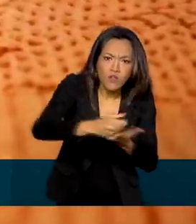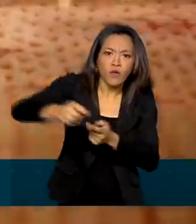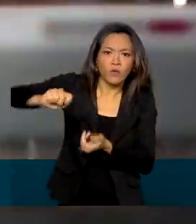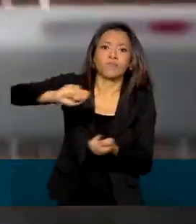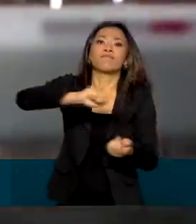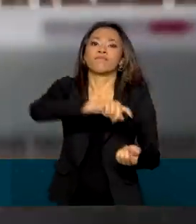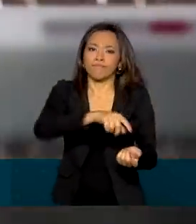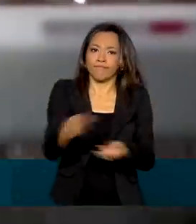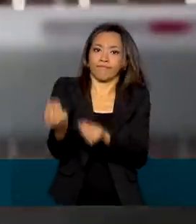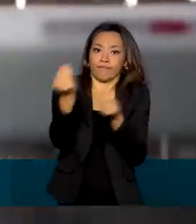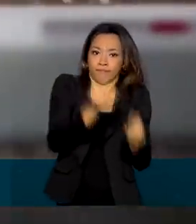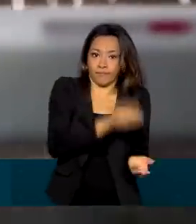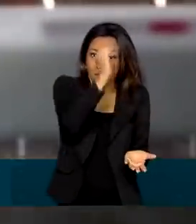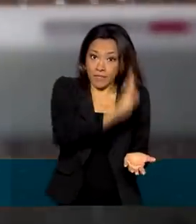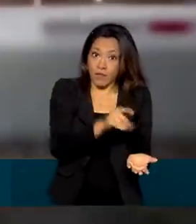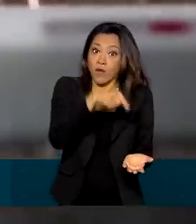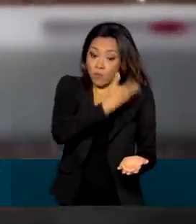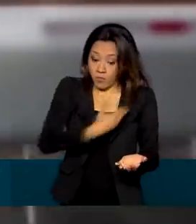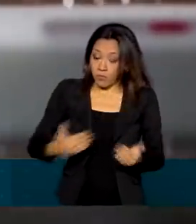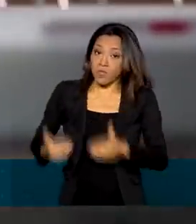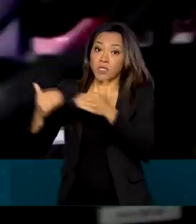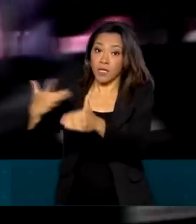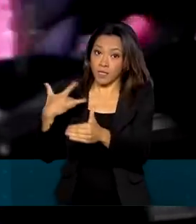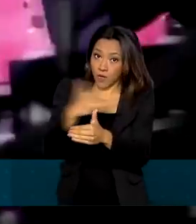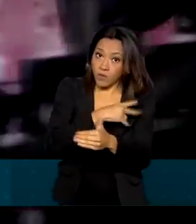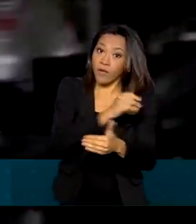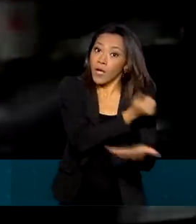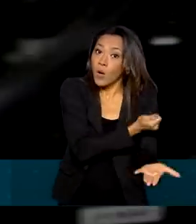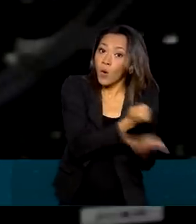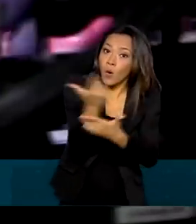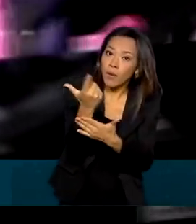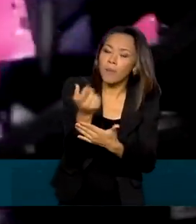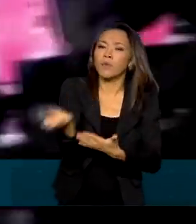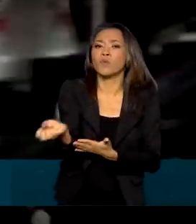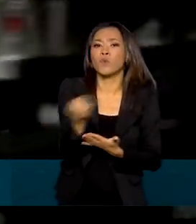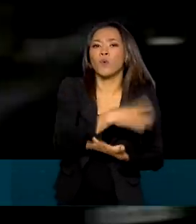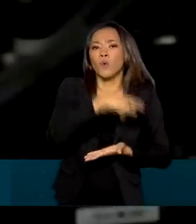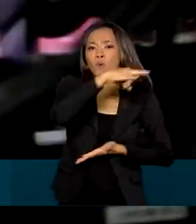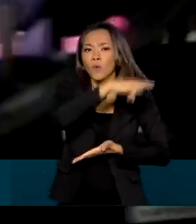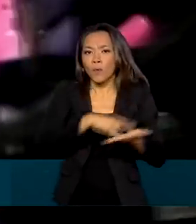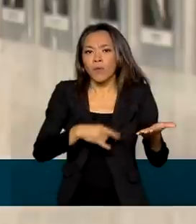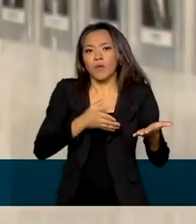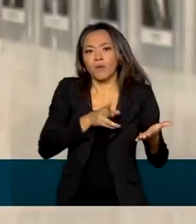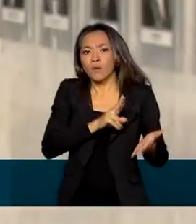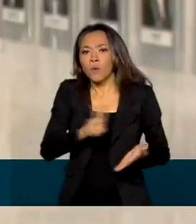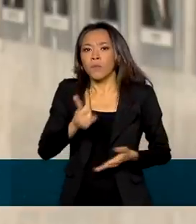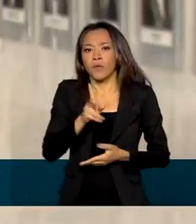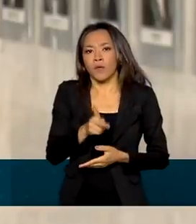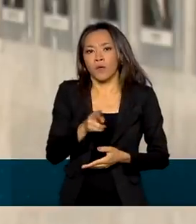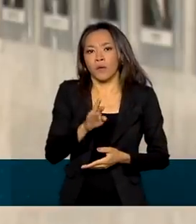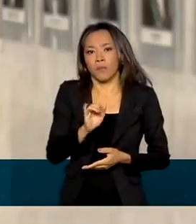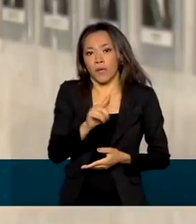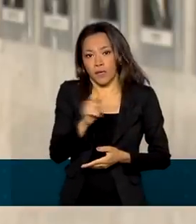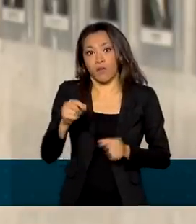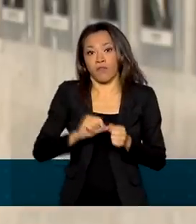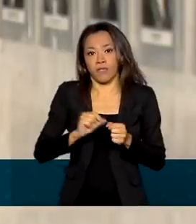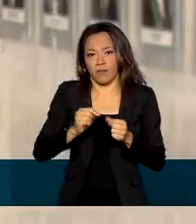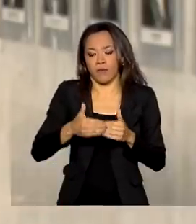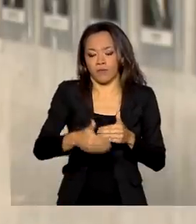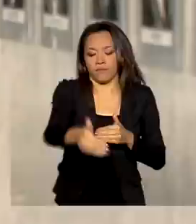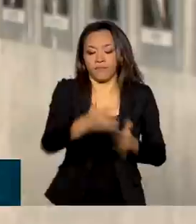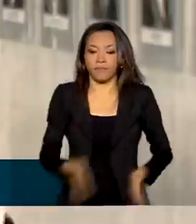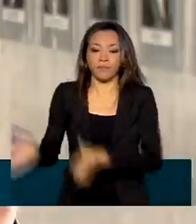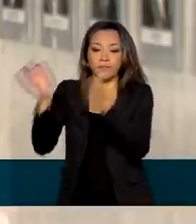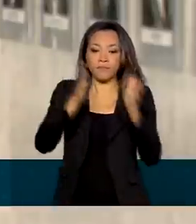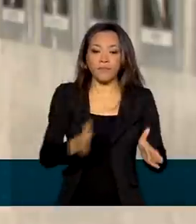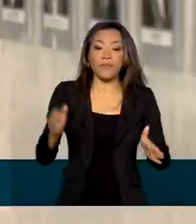comprados pelo Ministério da Saúde por meio de um novo pregão a ser realizado nos próximos dias. Marcelo Queiroga informou que